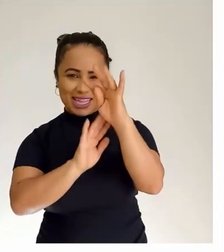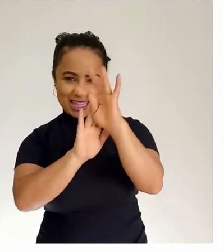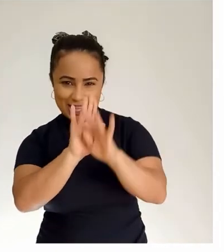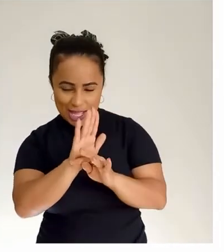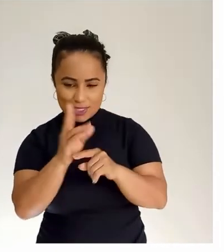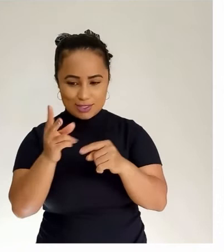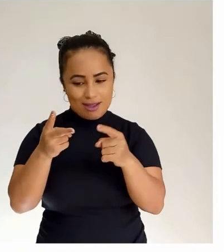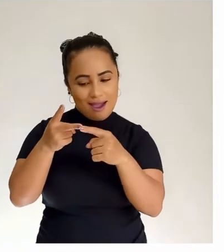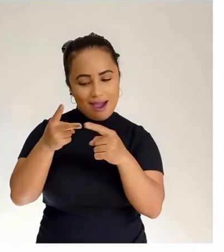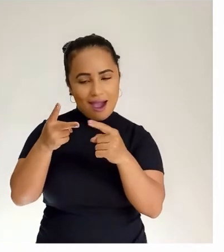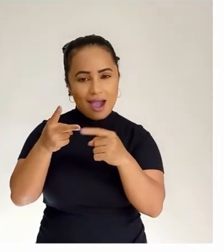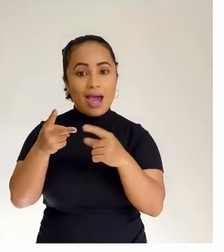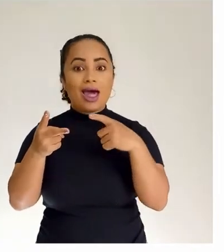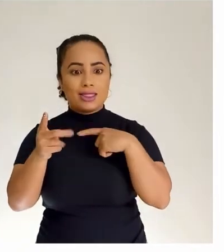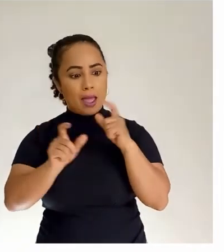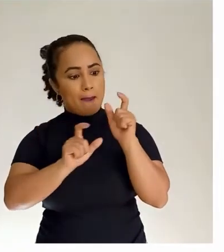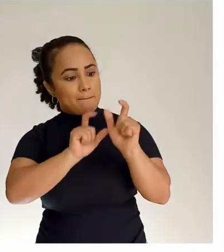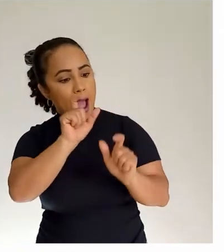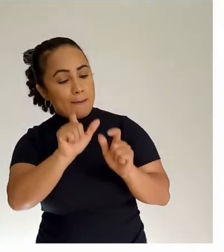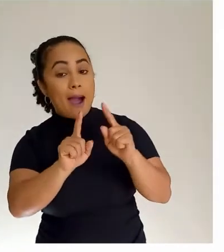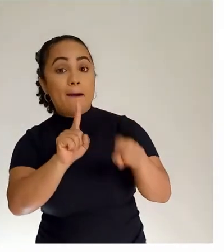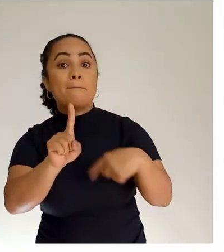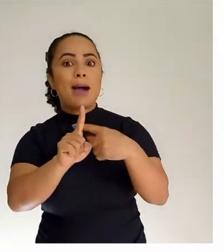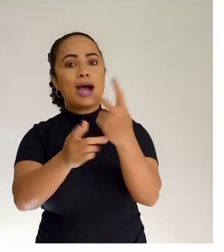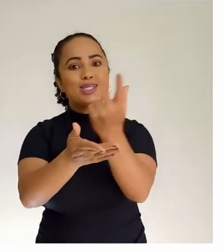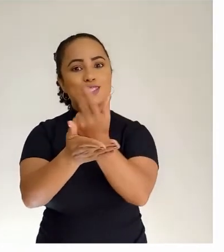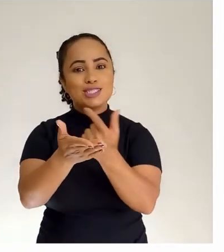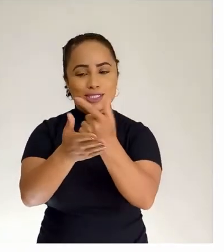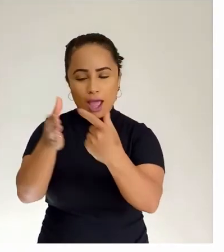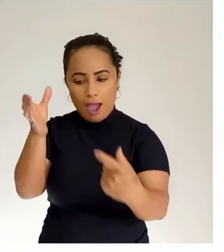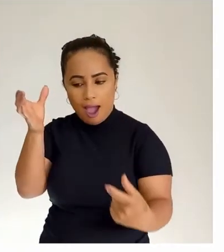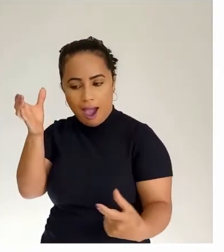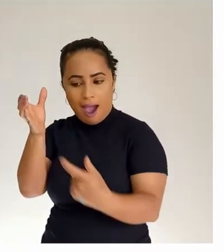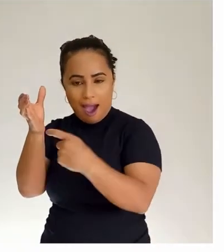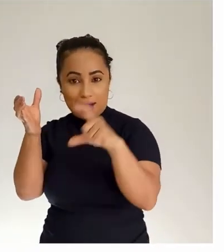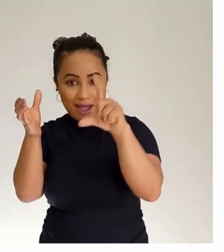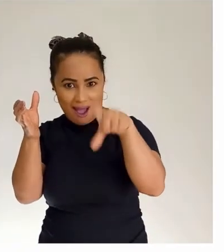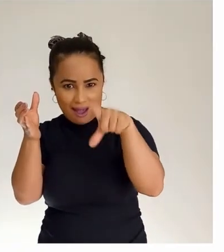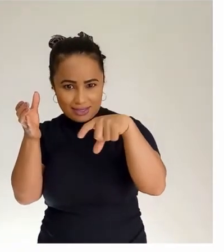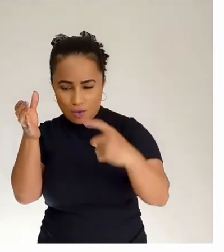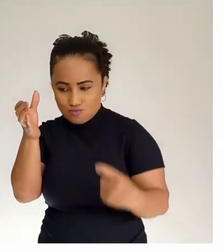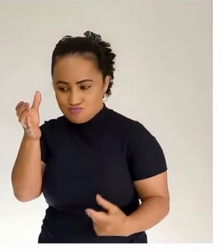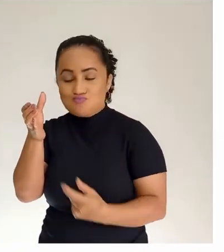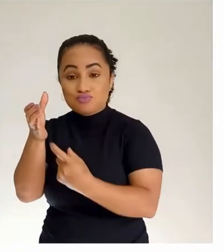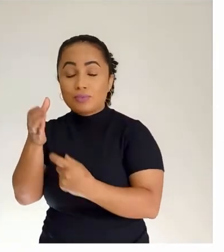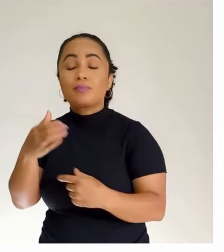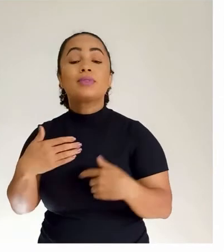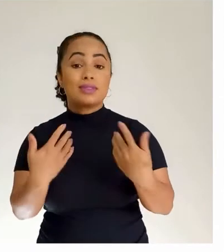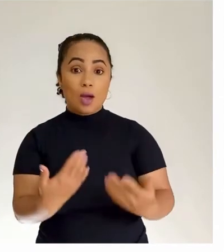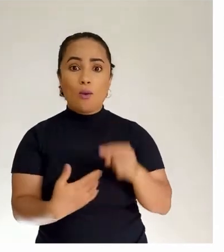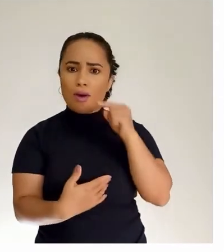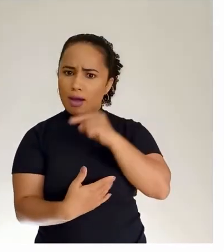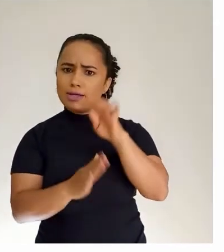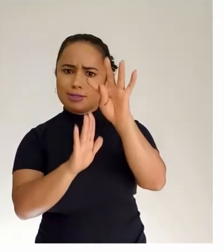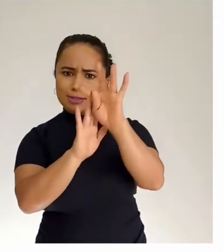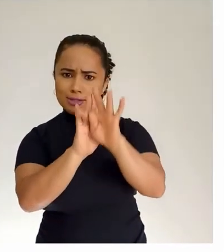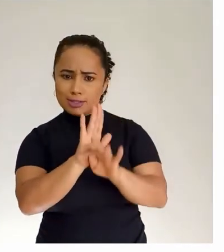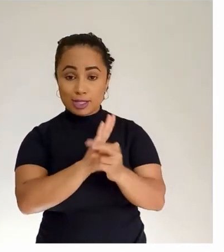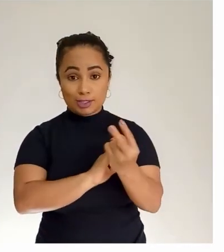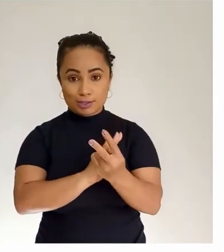e a maquininha de cartão. Então, esse texto 2 estabelece uma relação de